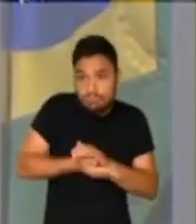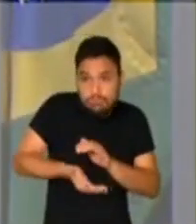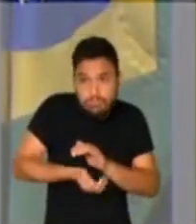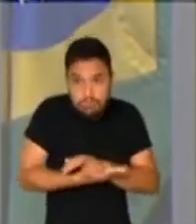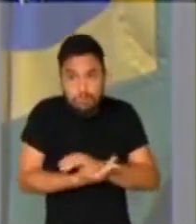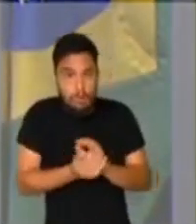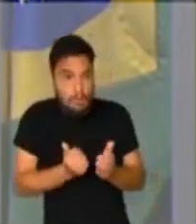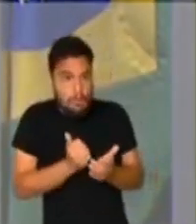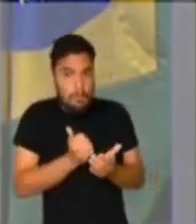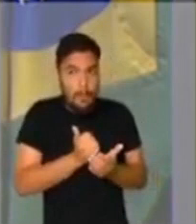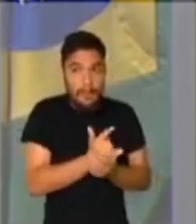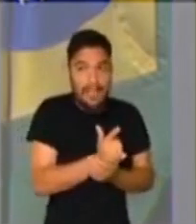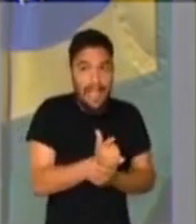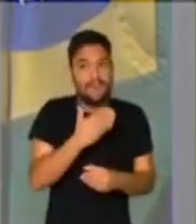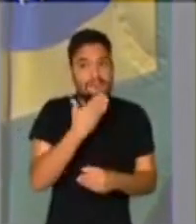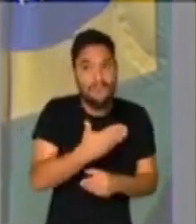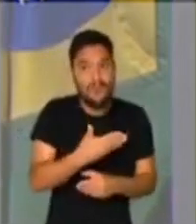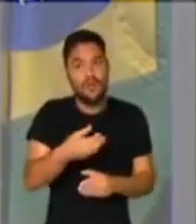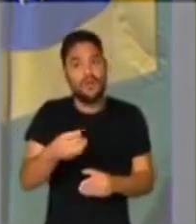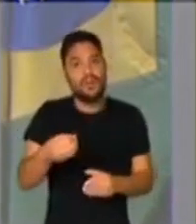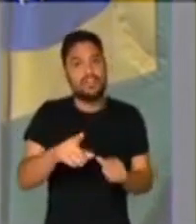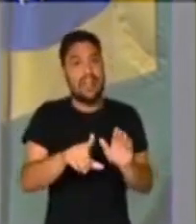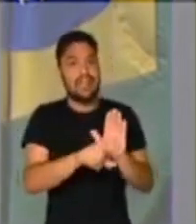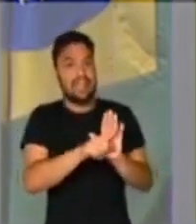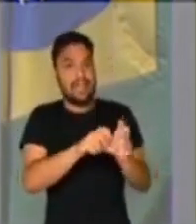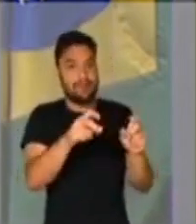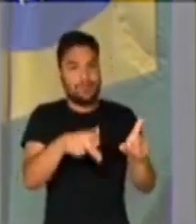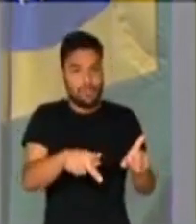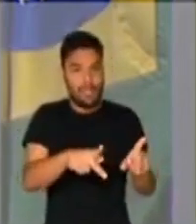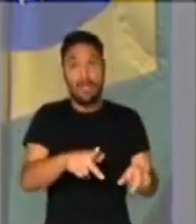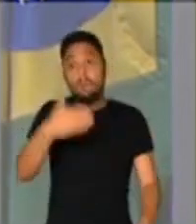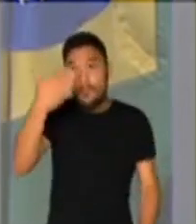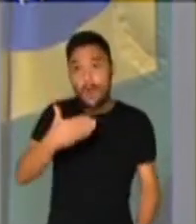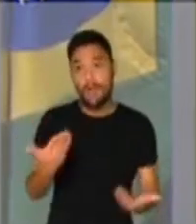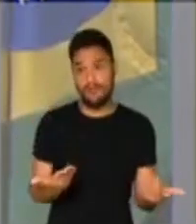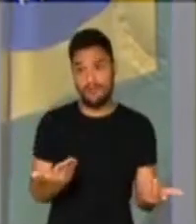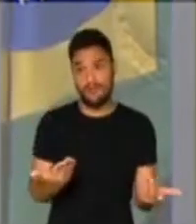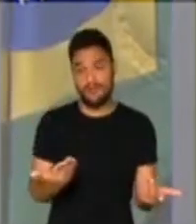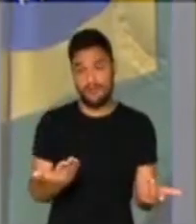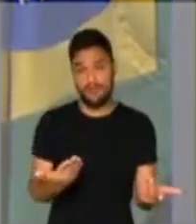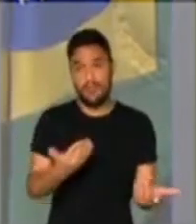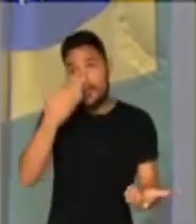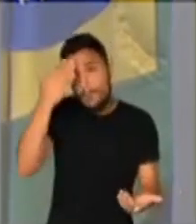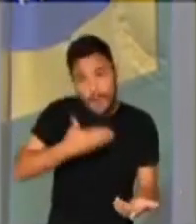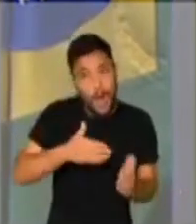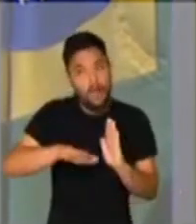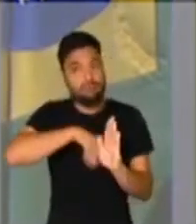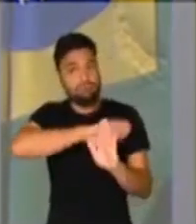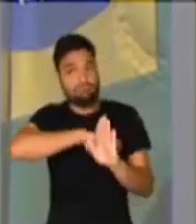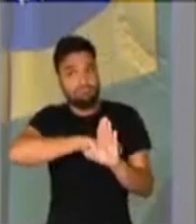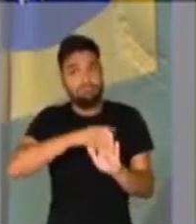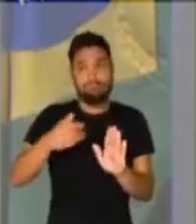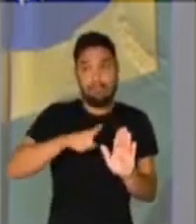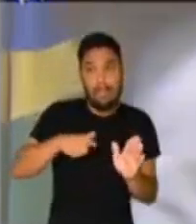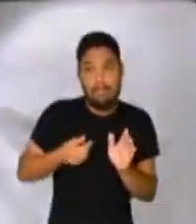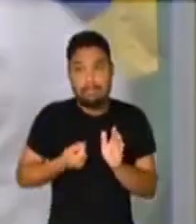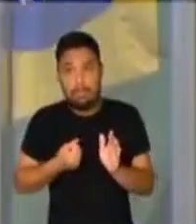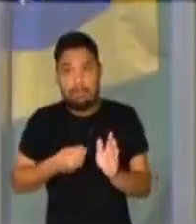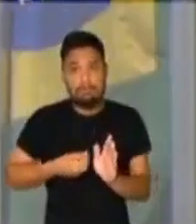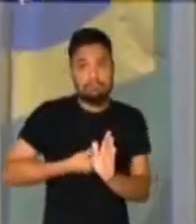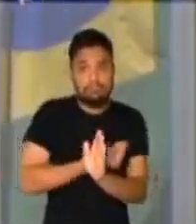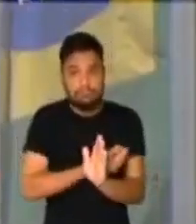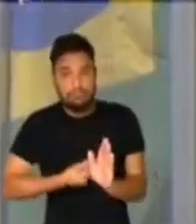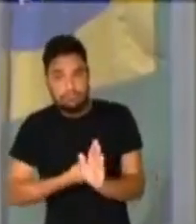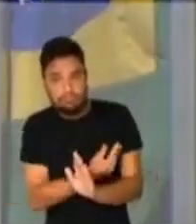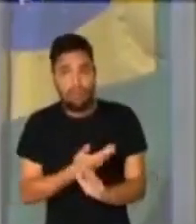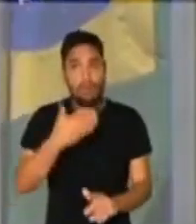favor da Previdência, que prove. Porque nenhum de nós do governo, e eu entendo aqui perfeitamente a revolta